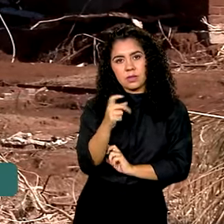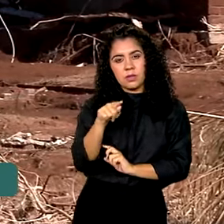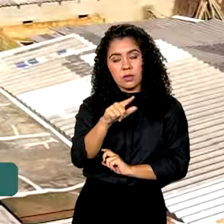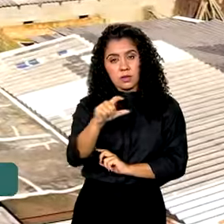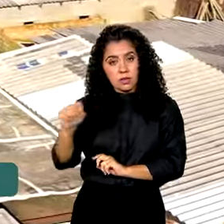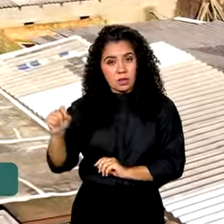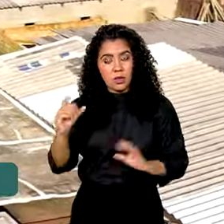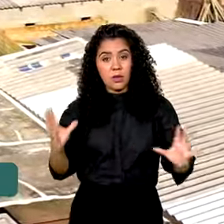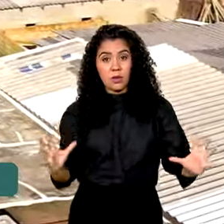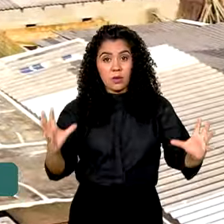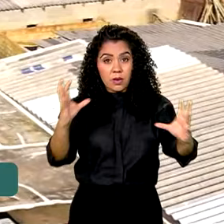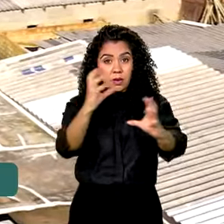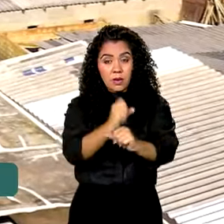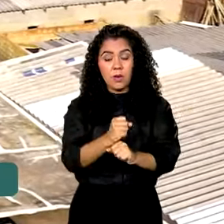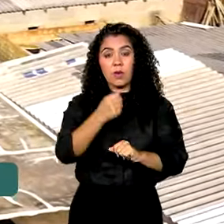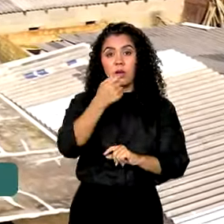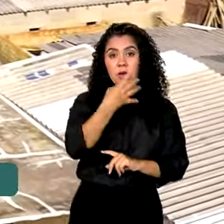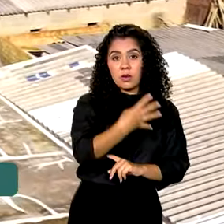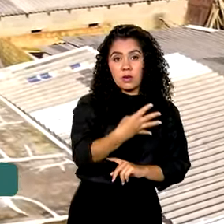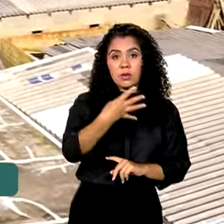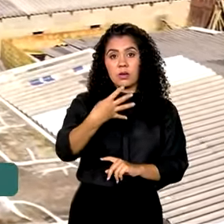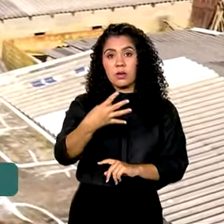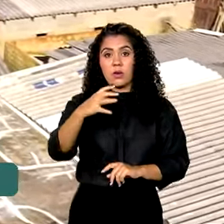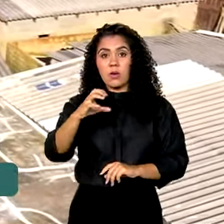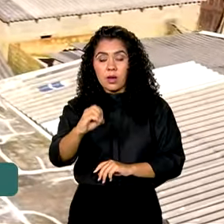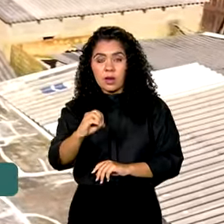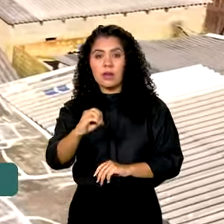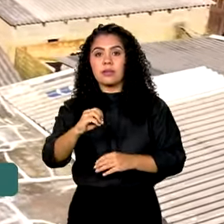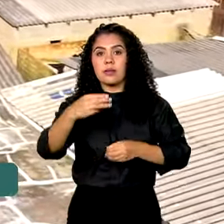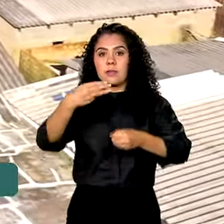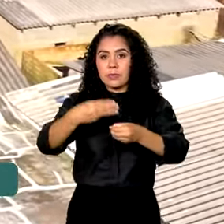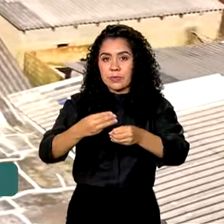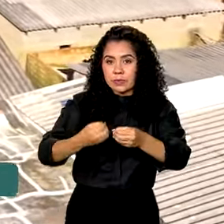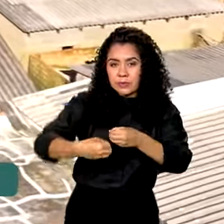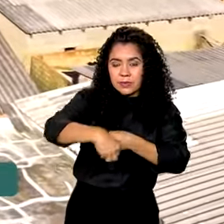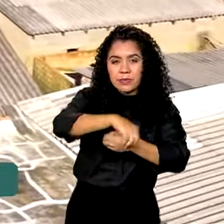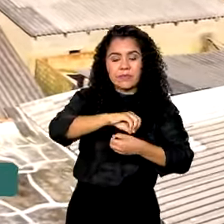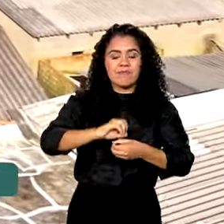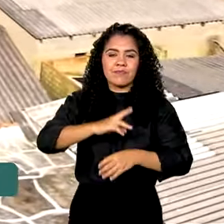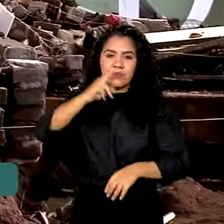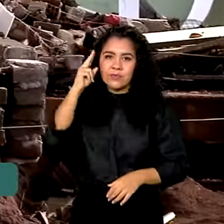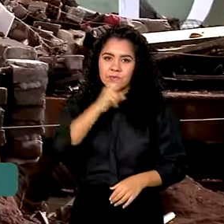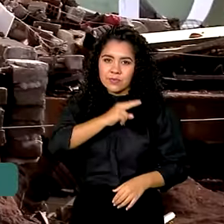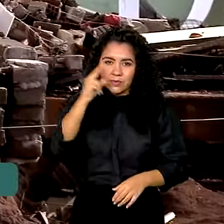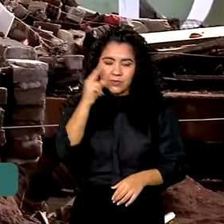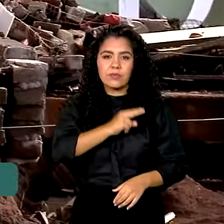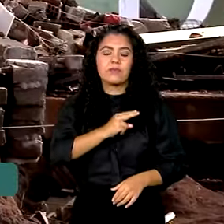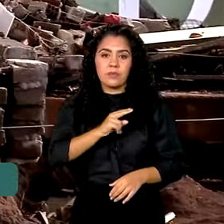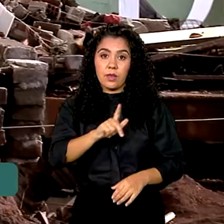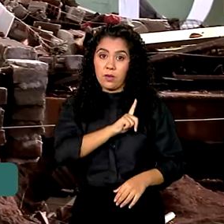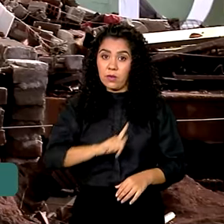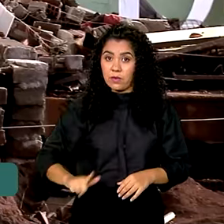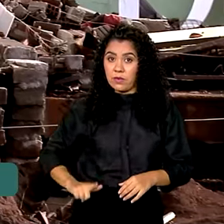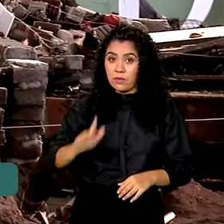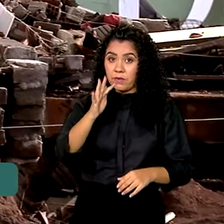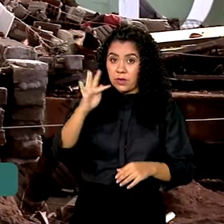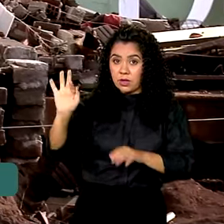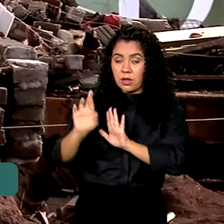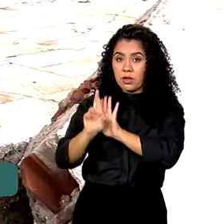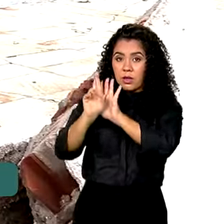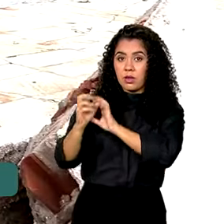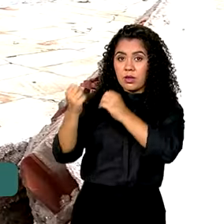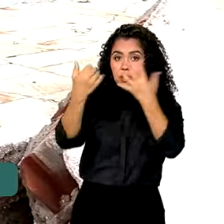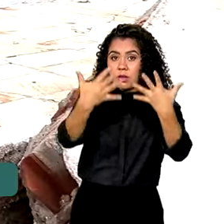todo, 444 cidades estão em situação de emergência. Segundo o governo, a meta é